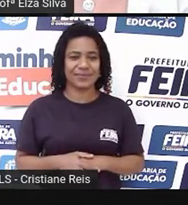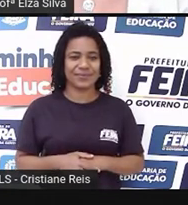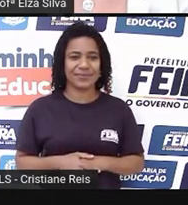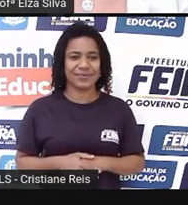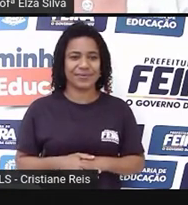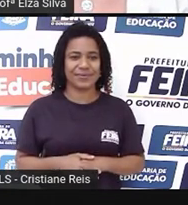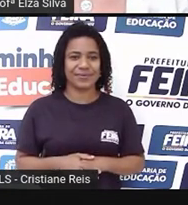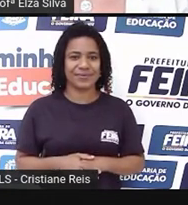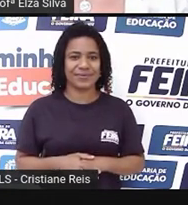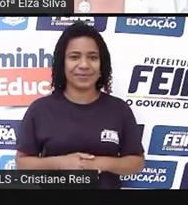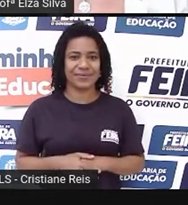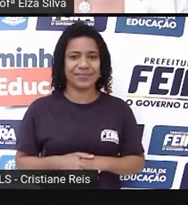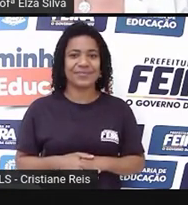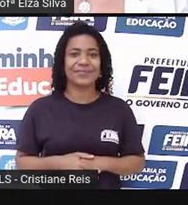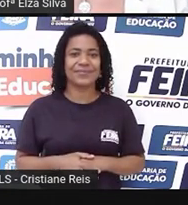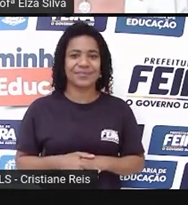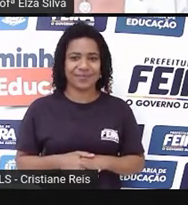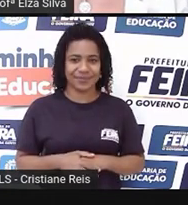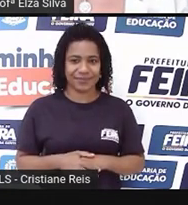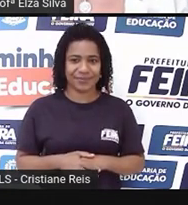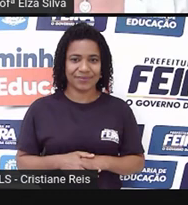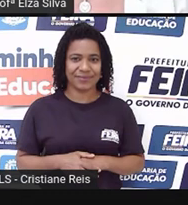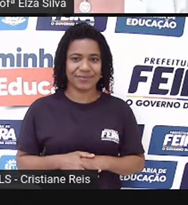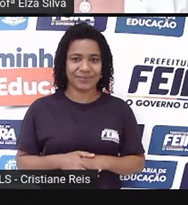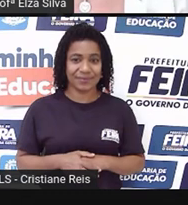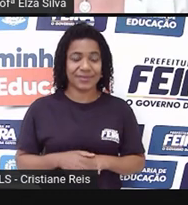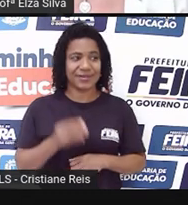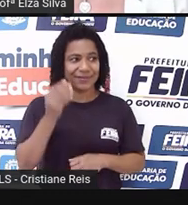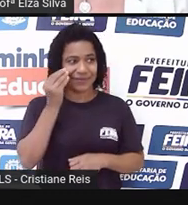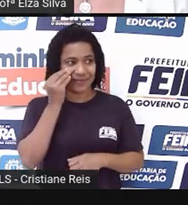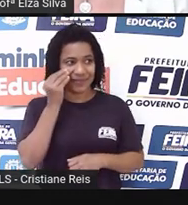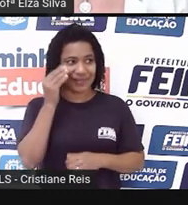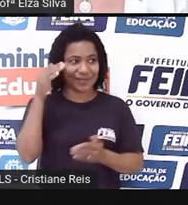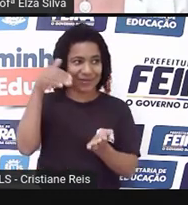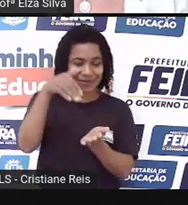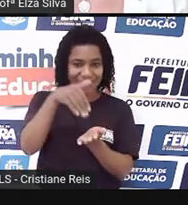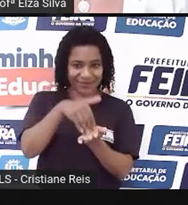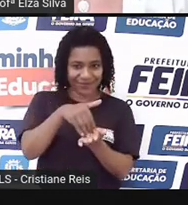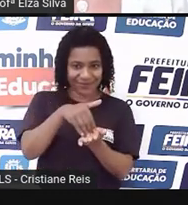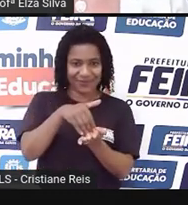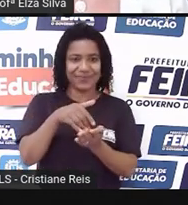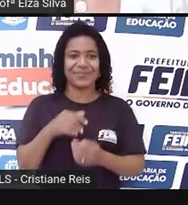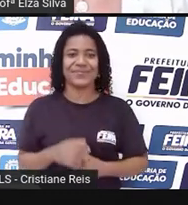Pronto. Só temos aqui uma informação que falta. Recipient, que neste caso aqui.